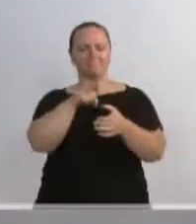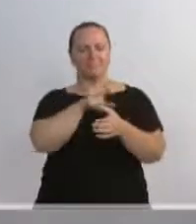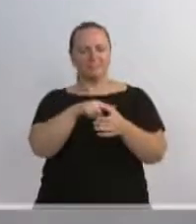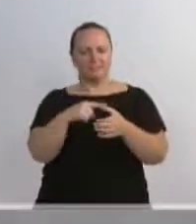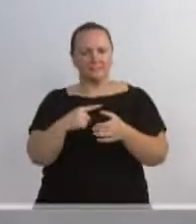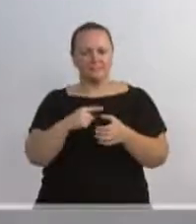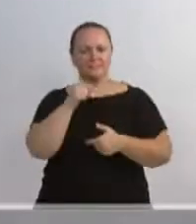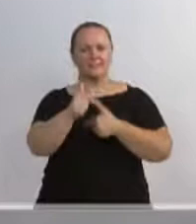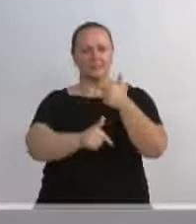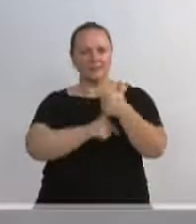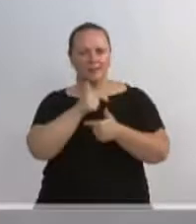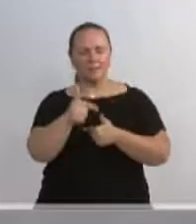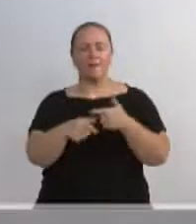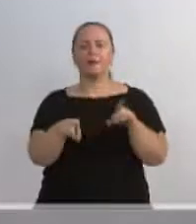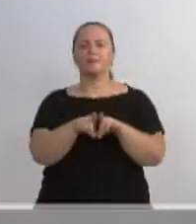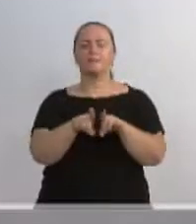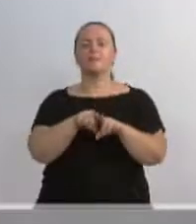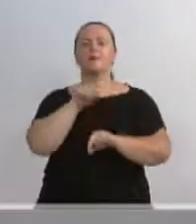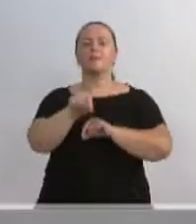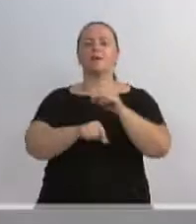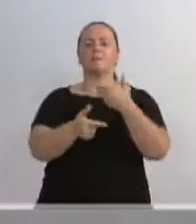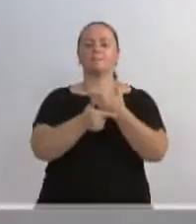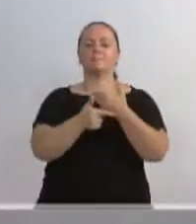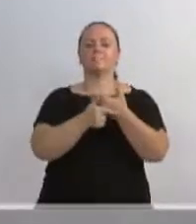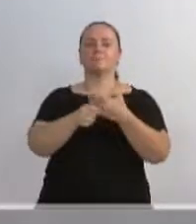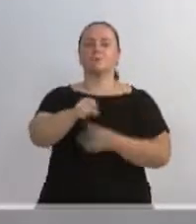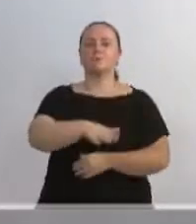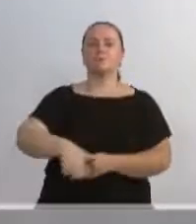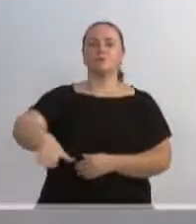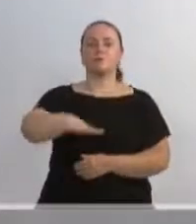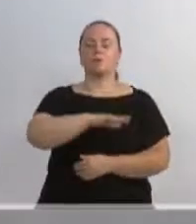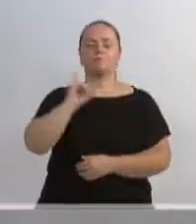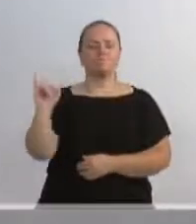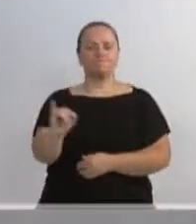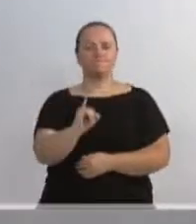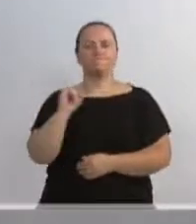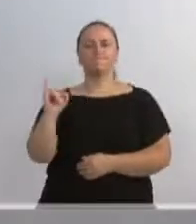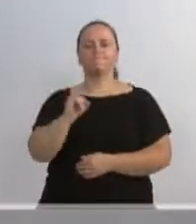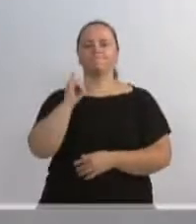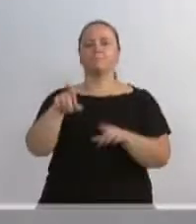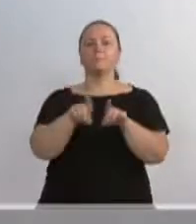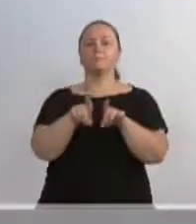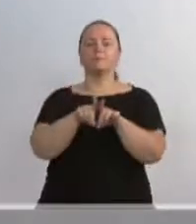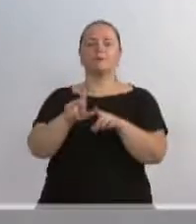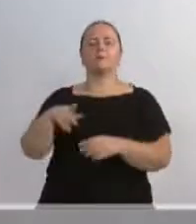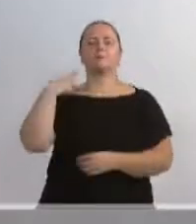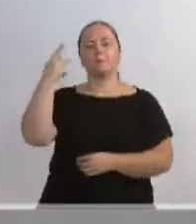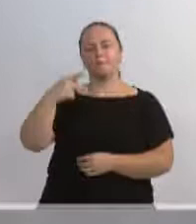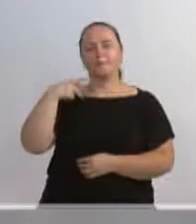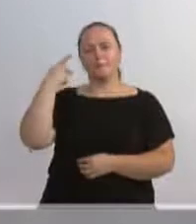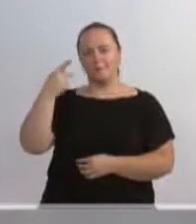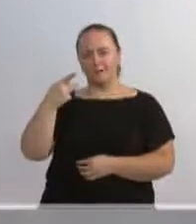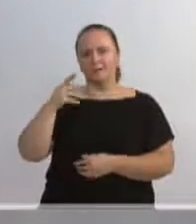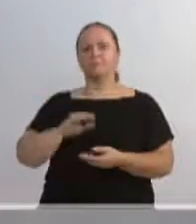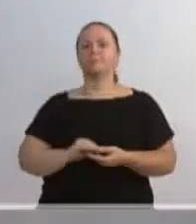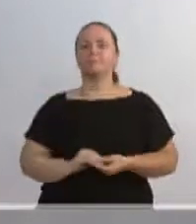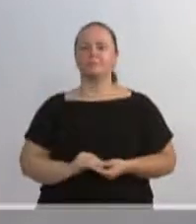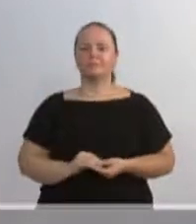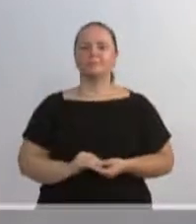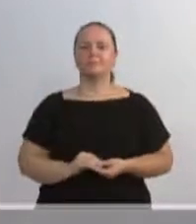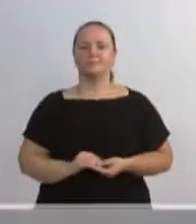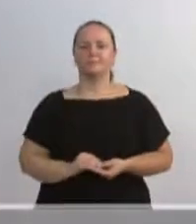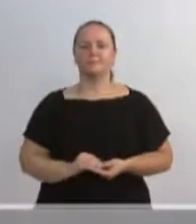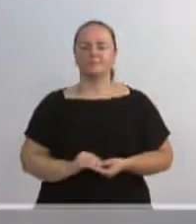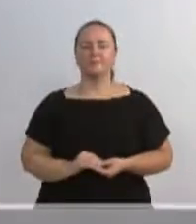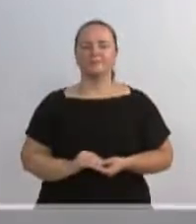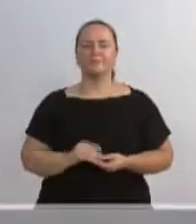um papel social muito importante e eu diria até um papel político. Haja vista ontem o aporte financeiro que o